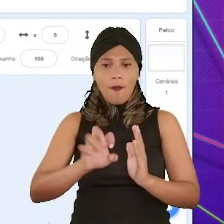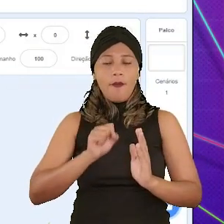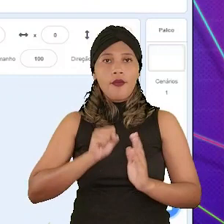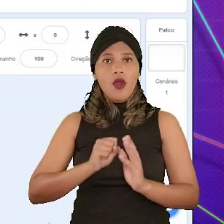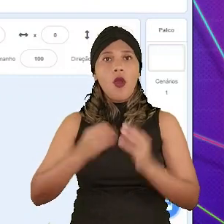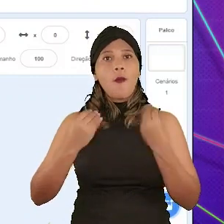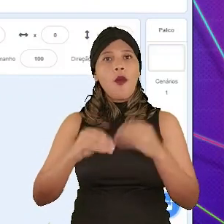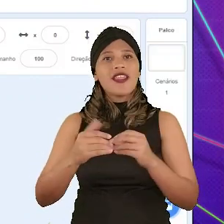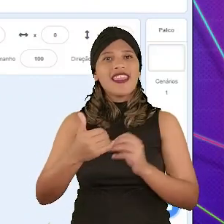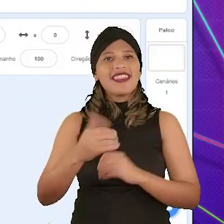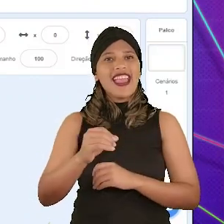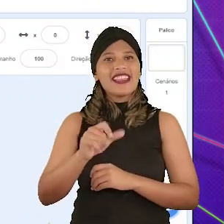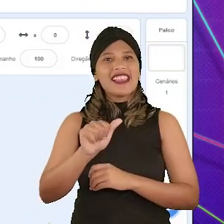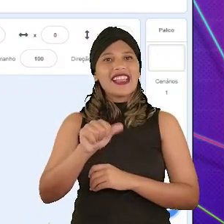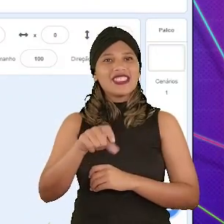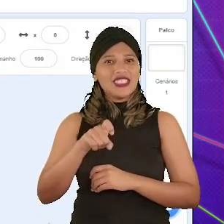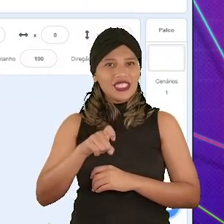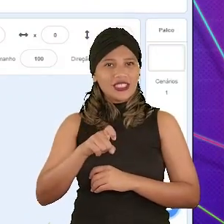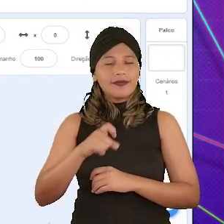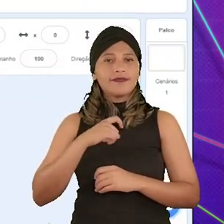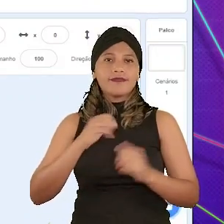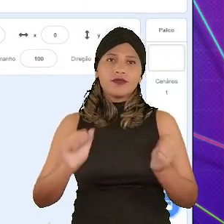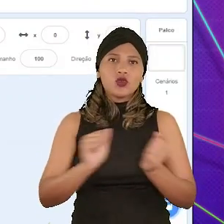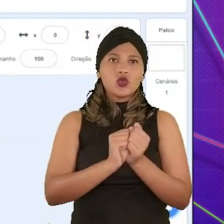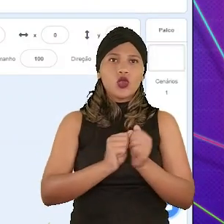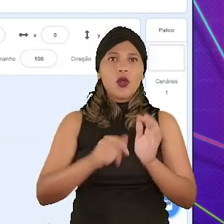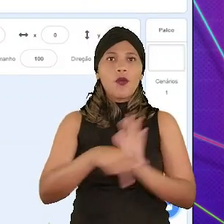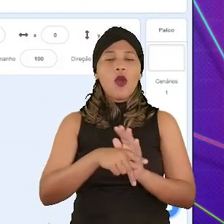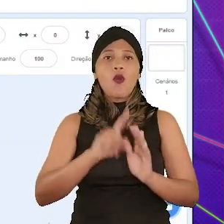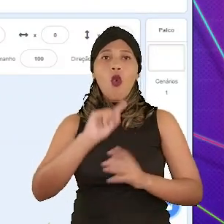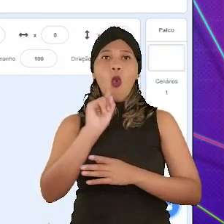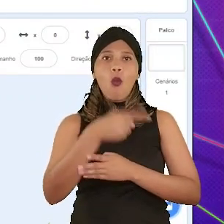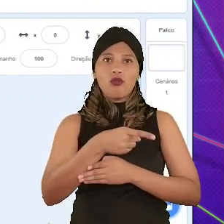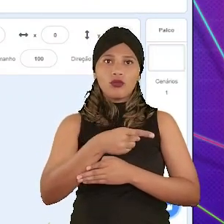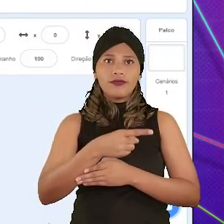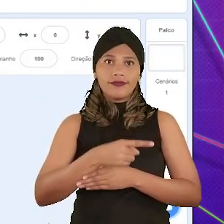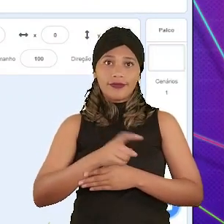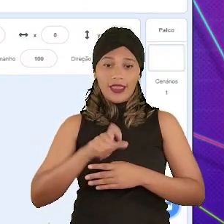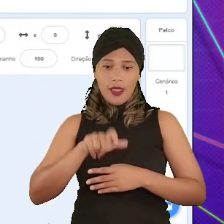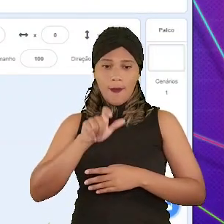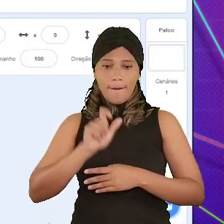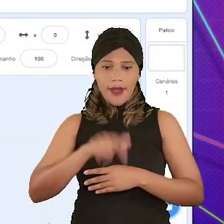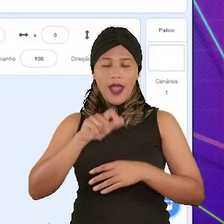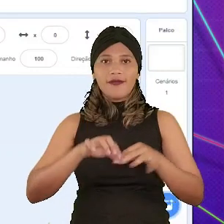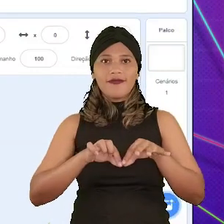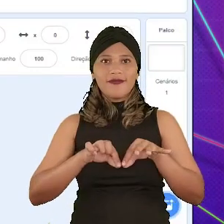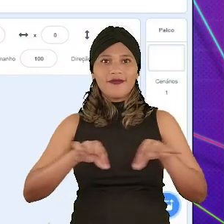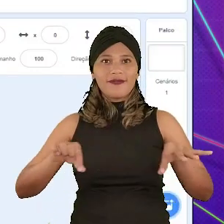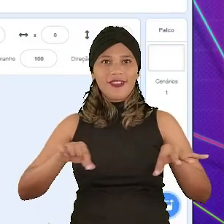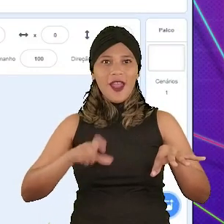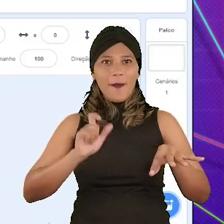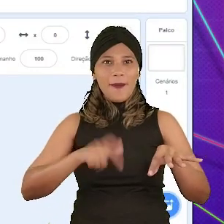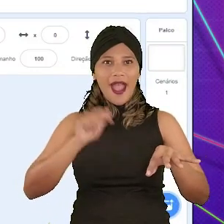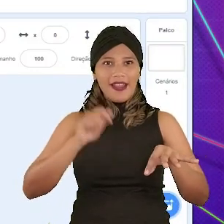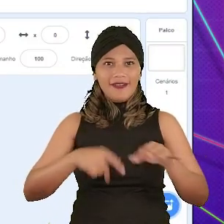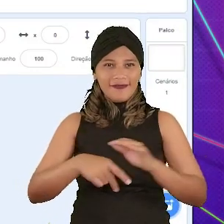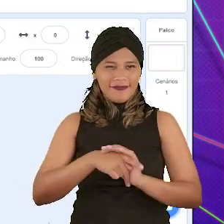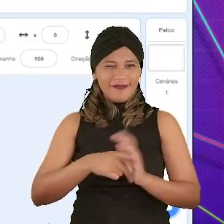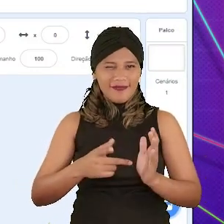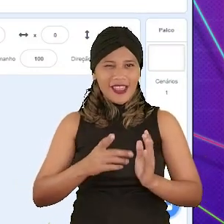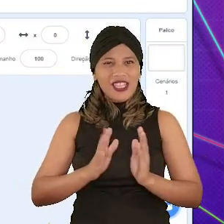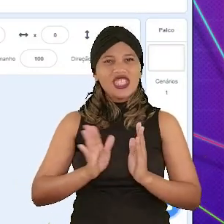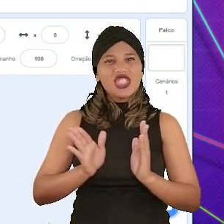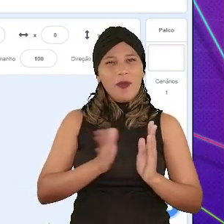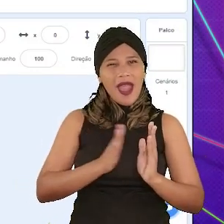esse bloco que fala Adicione 10AX, que nós já tínhamos, e juntar com o comando quando a tecla Espaço estiver pressionada. Se vocês são bons